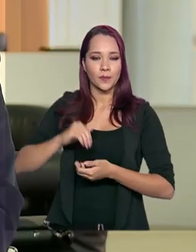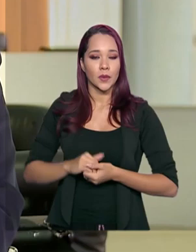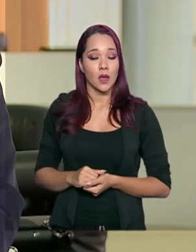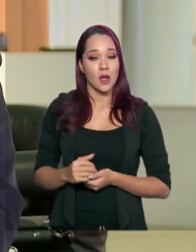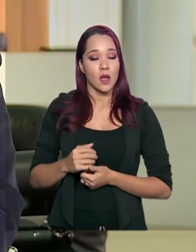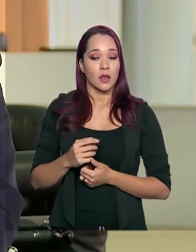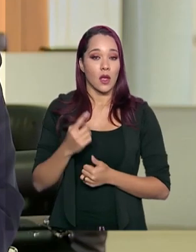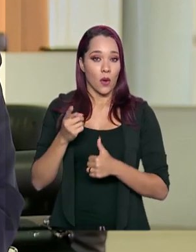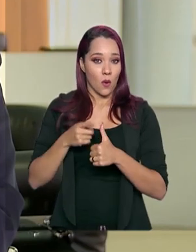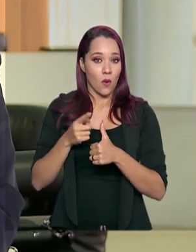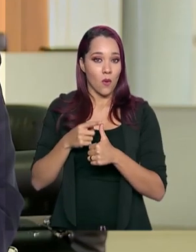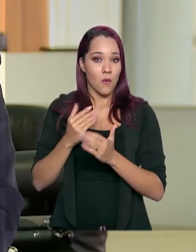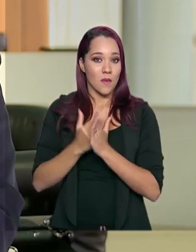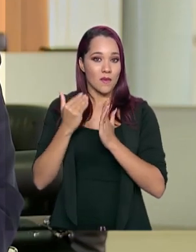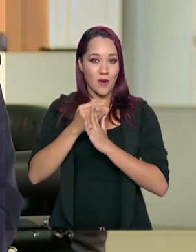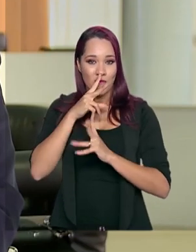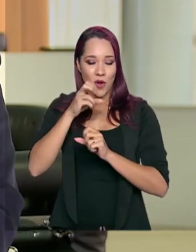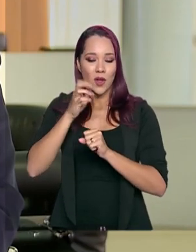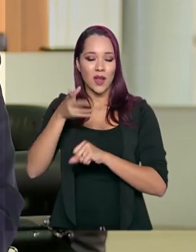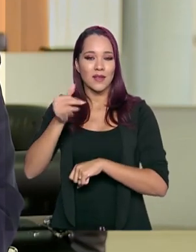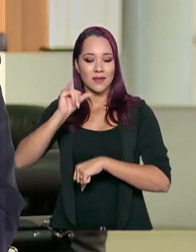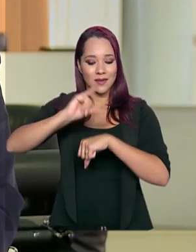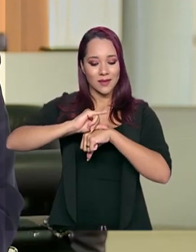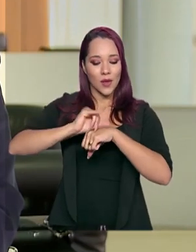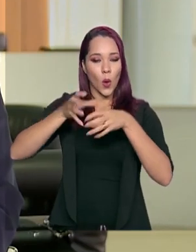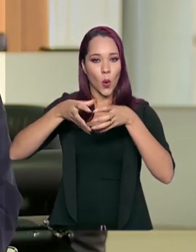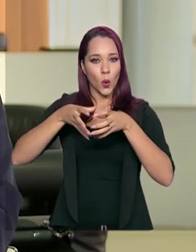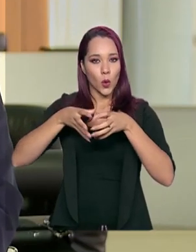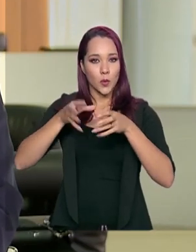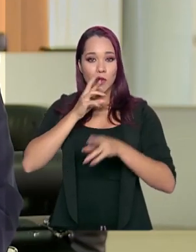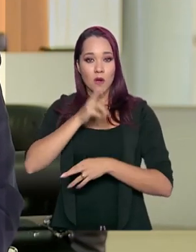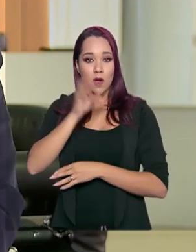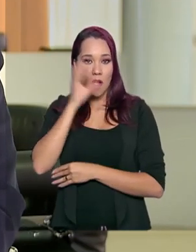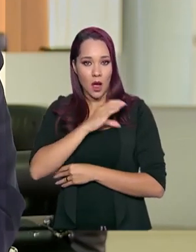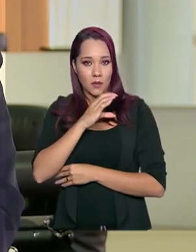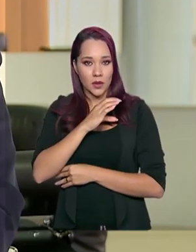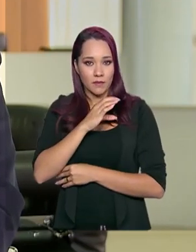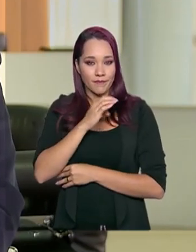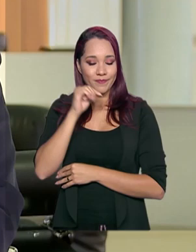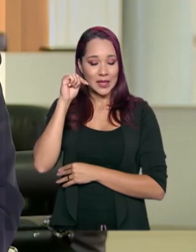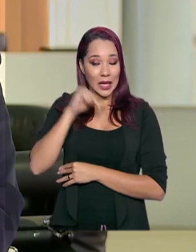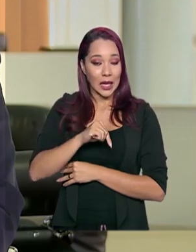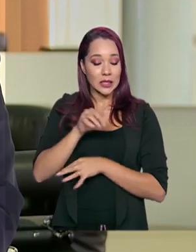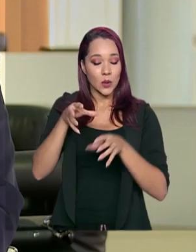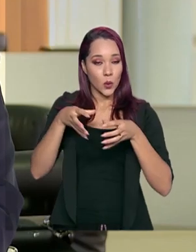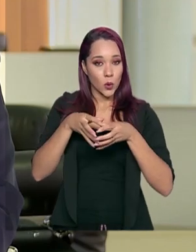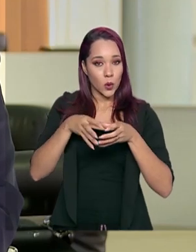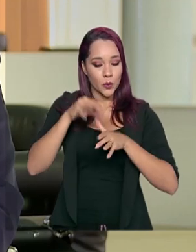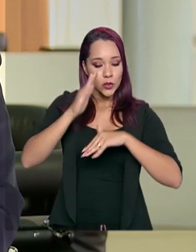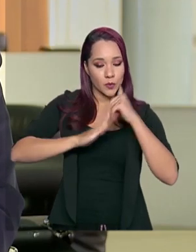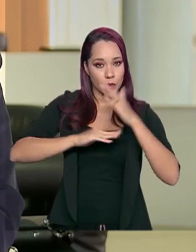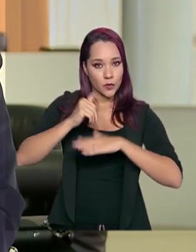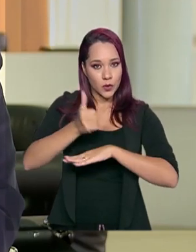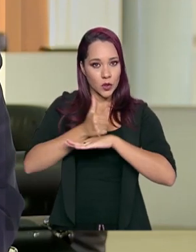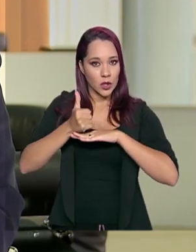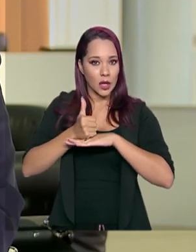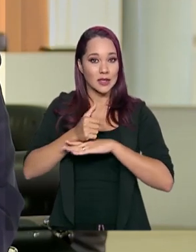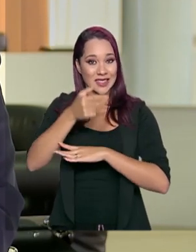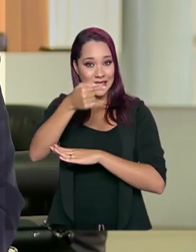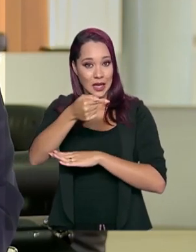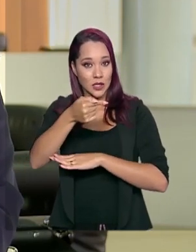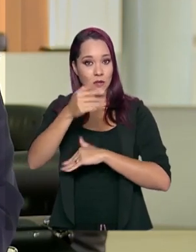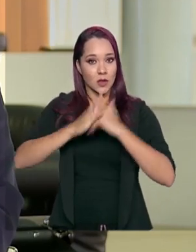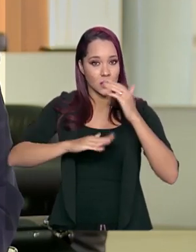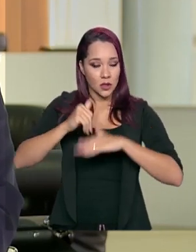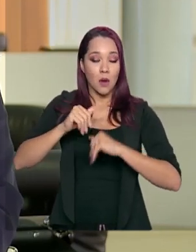como te falei anteriormente, é a questão do estabelecimento das equipes de resposta rápida, que são grupos de profissionais formados por sete profissionais,